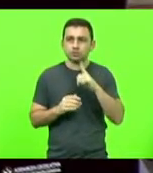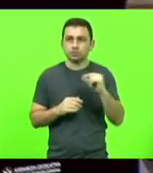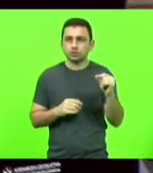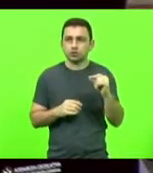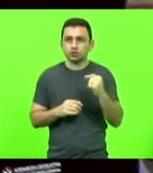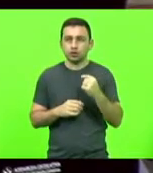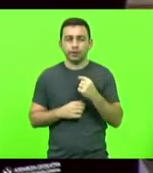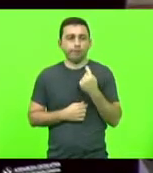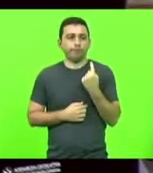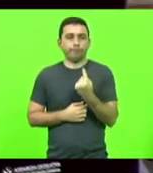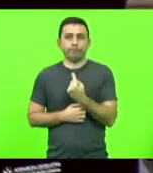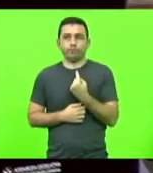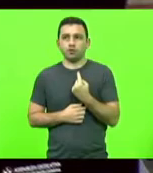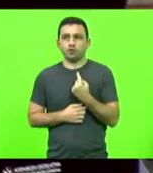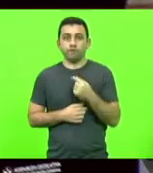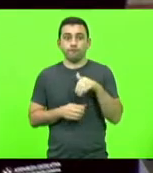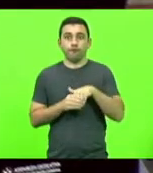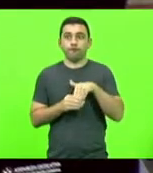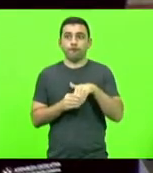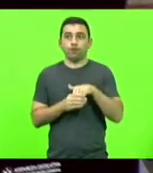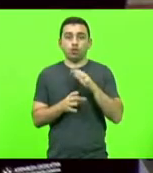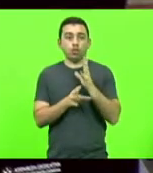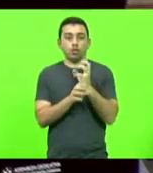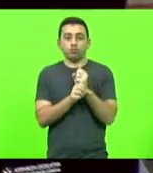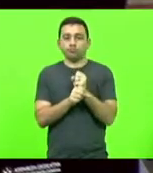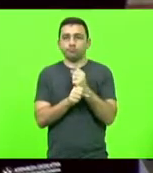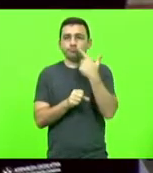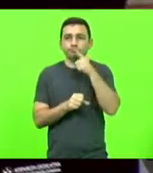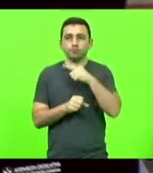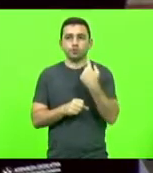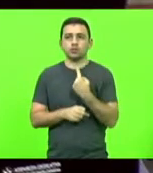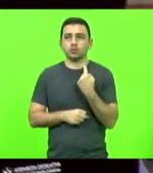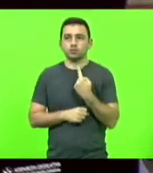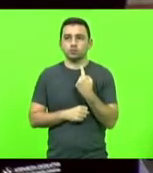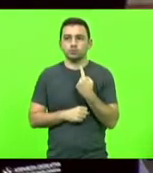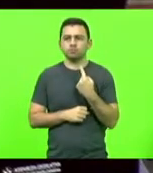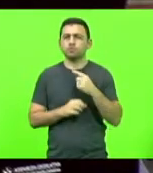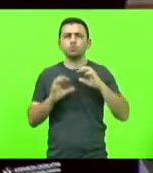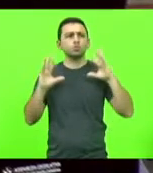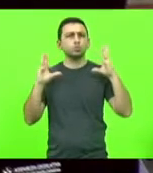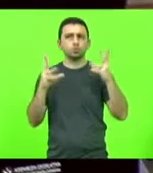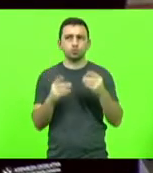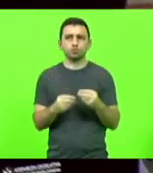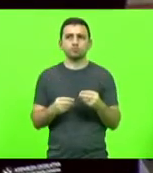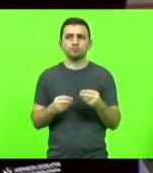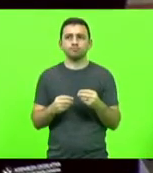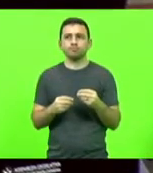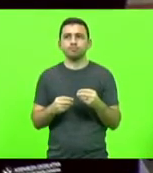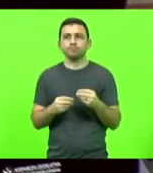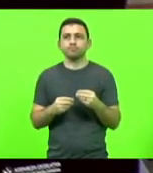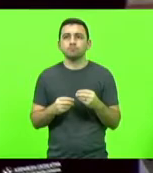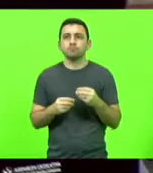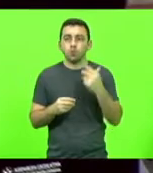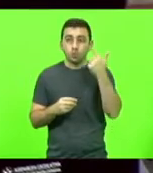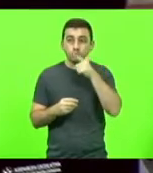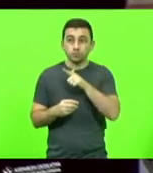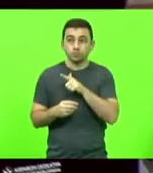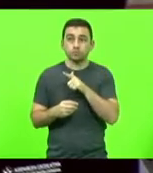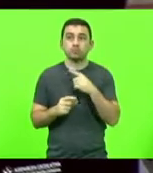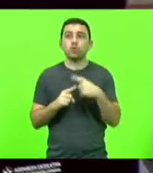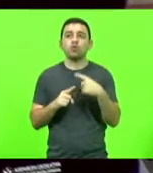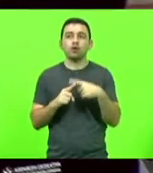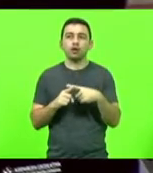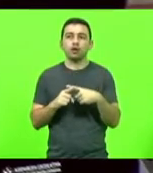individualmente aqui com a quantidade de votos para exercer o mandato. Todos nós ou chegamos pela